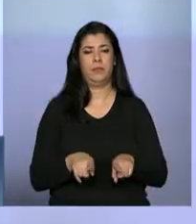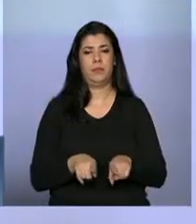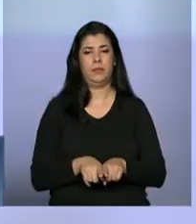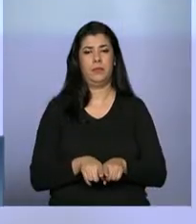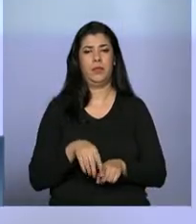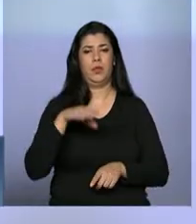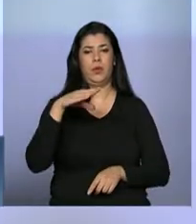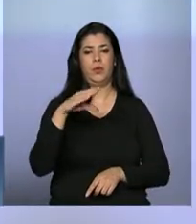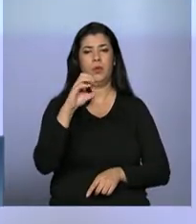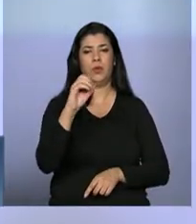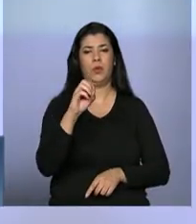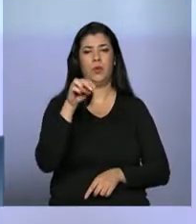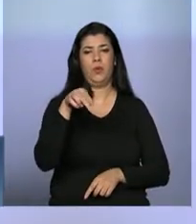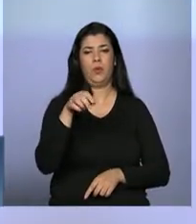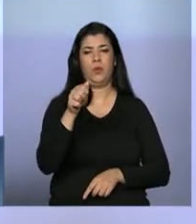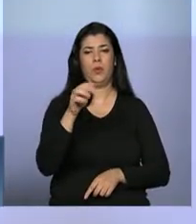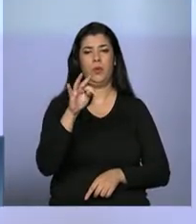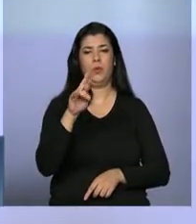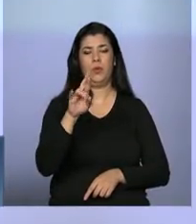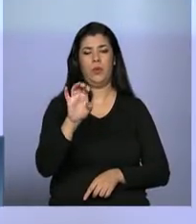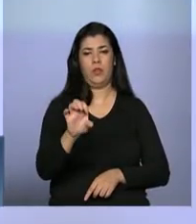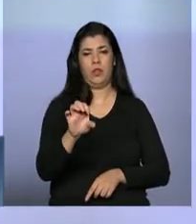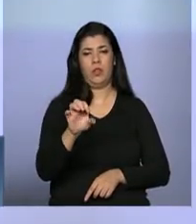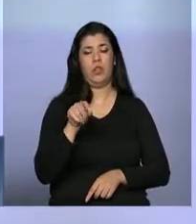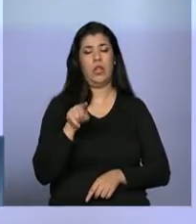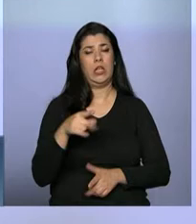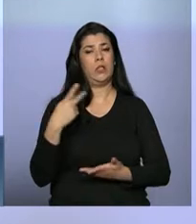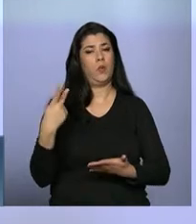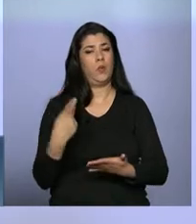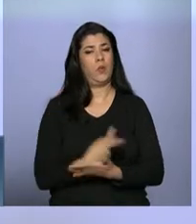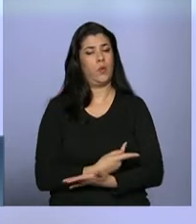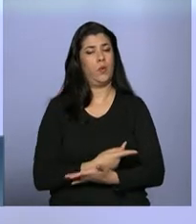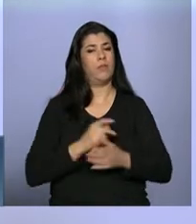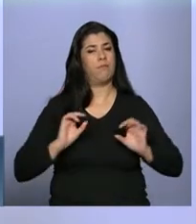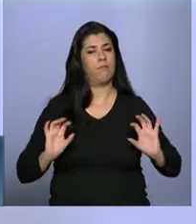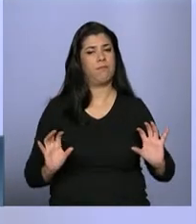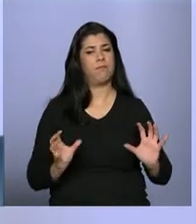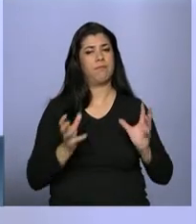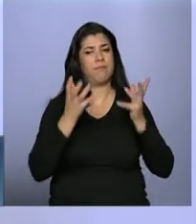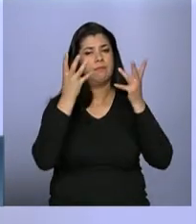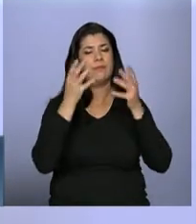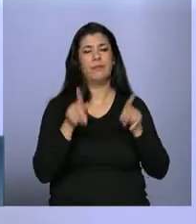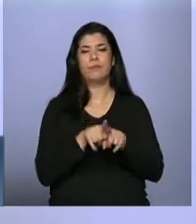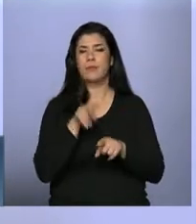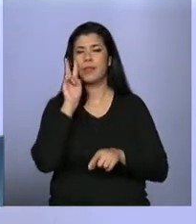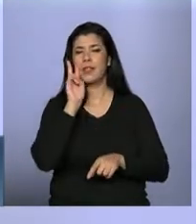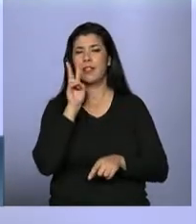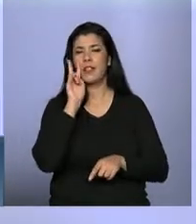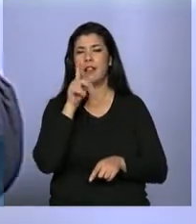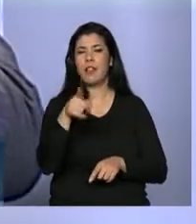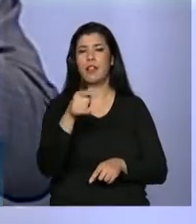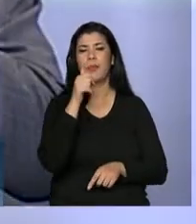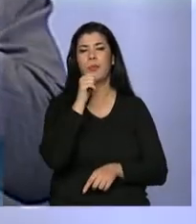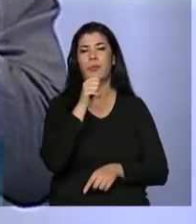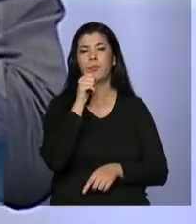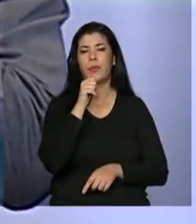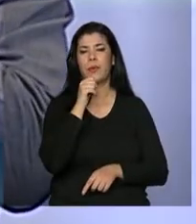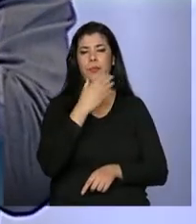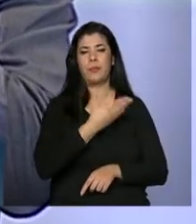Mas é o momento de celebrar, vejo Mariela ali com aquele sorriso de sempre,